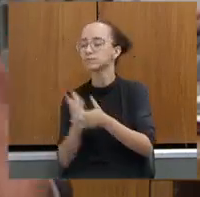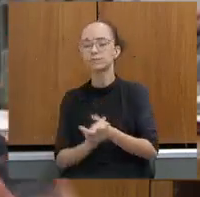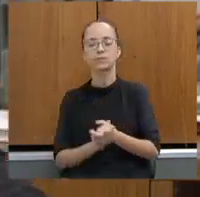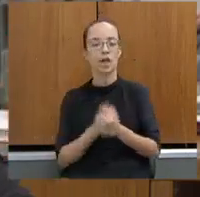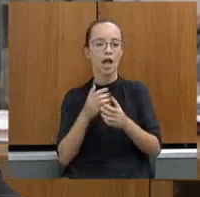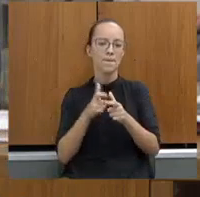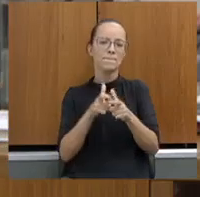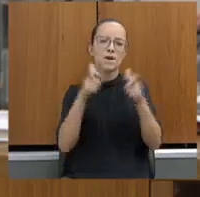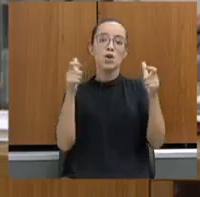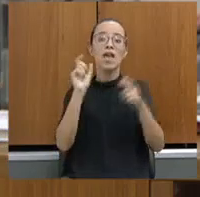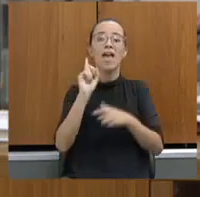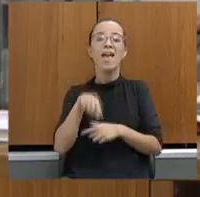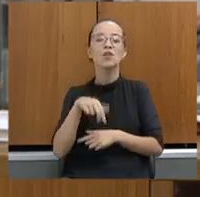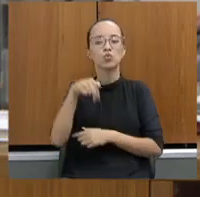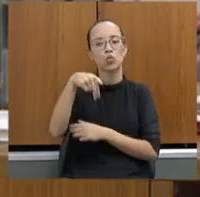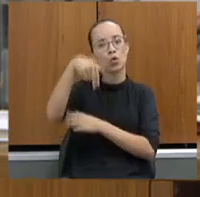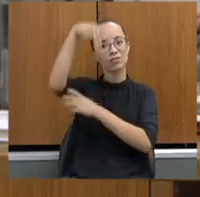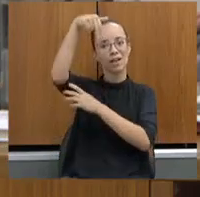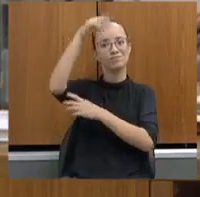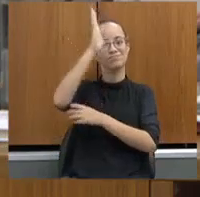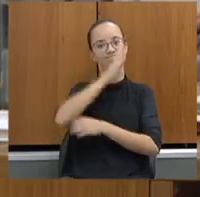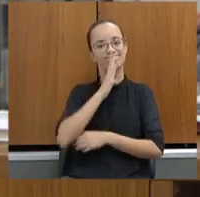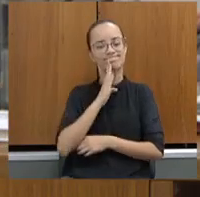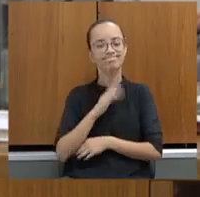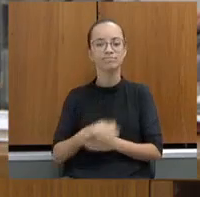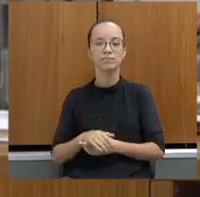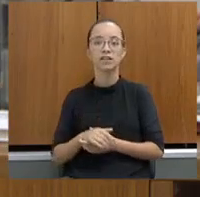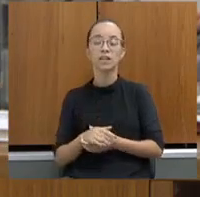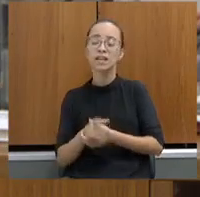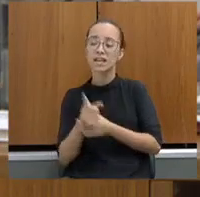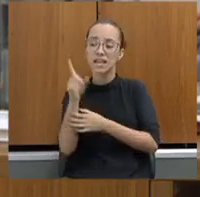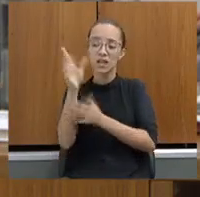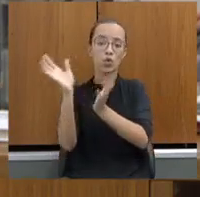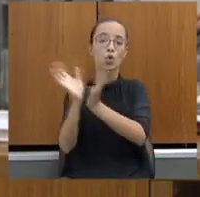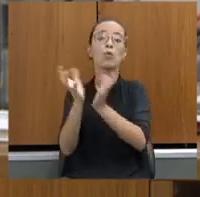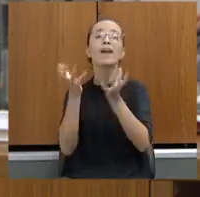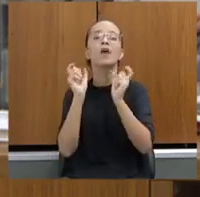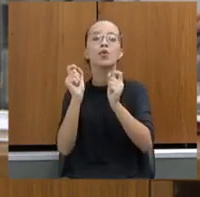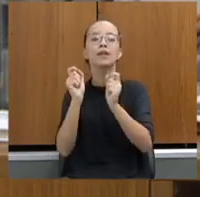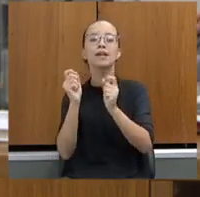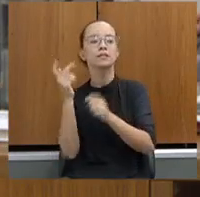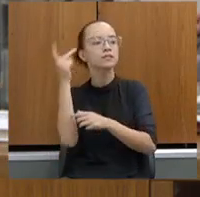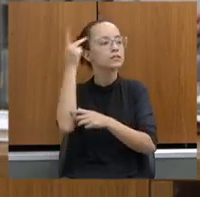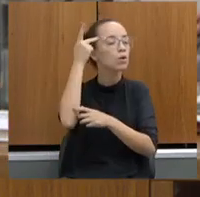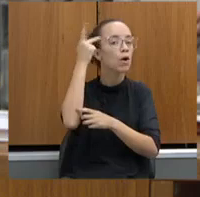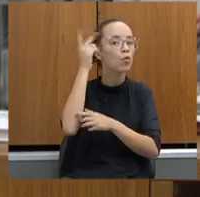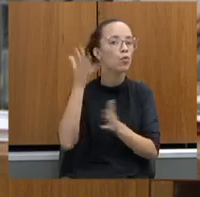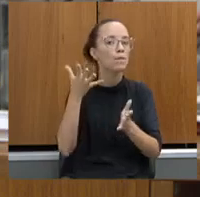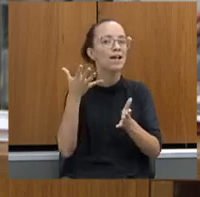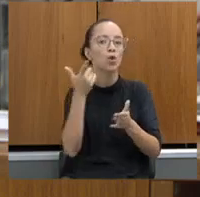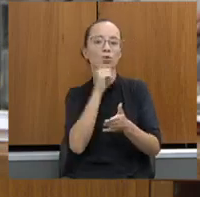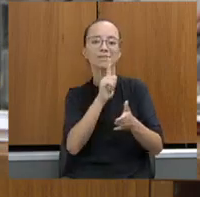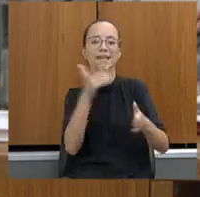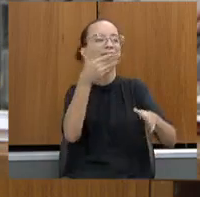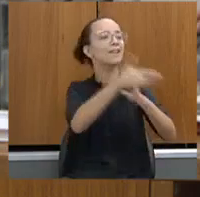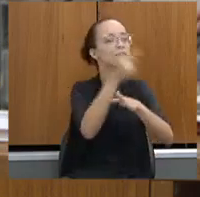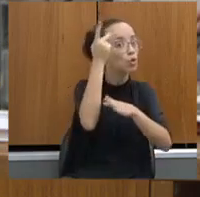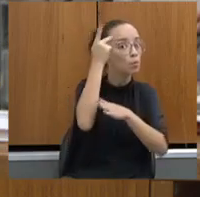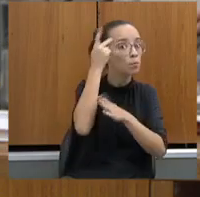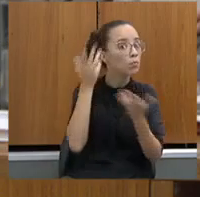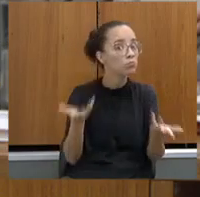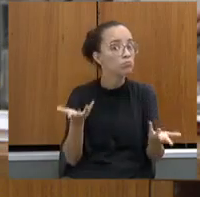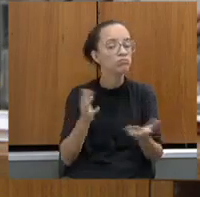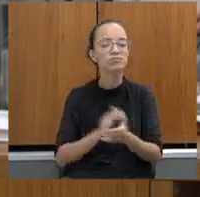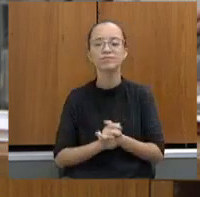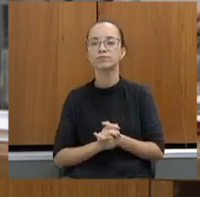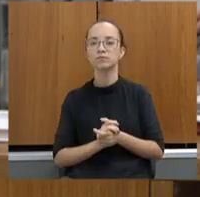maioria do Nordeste brasileiro, o destino deles é São Paulo, mas eles não chegam. Outra coisa impressionante,